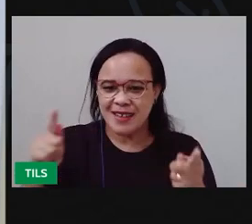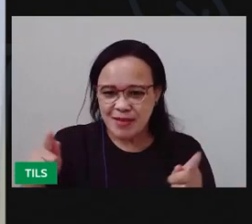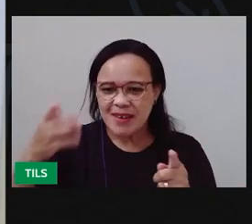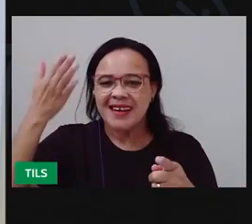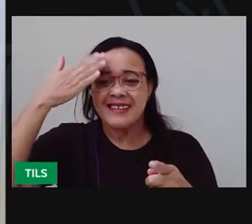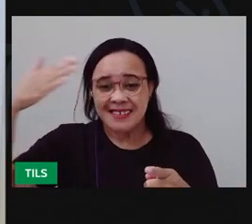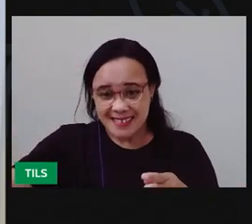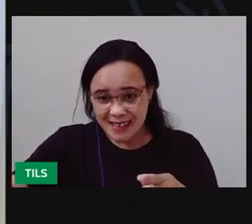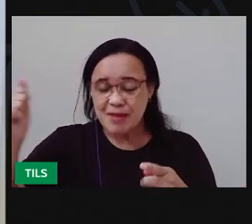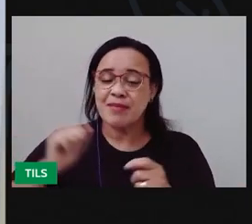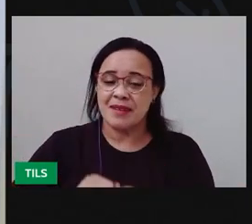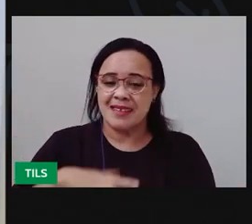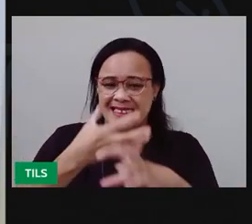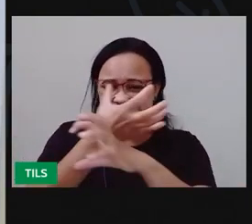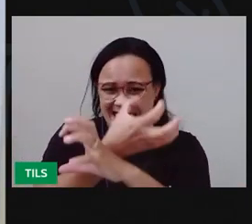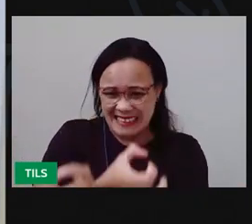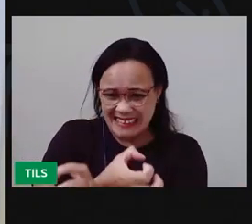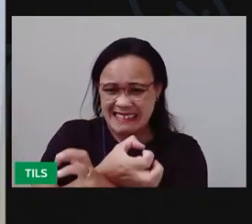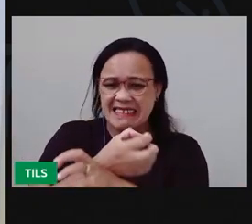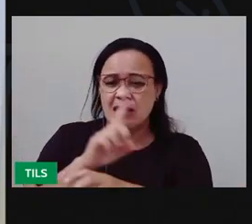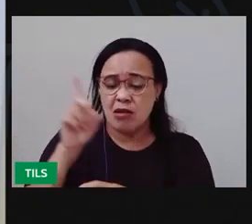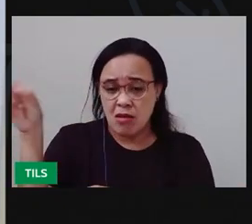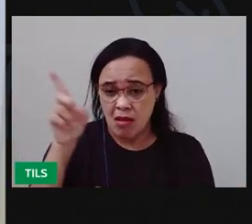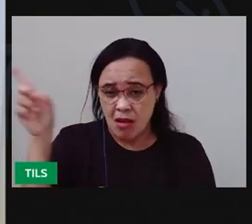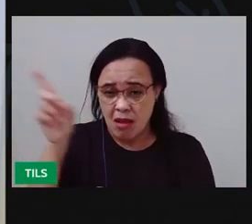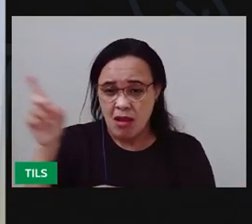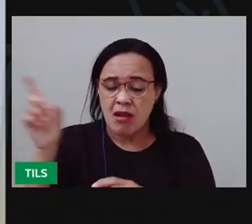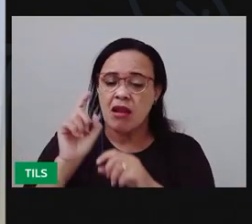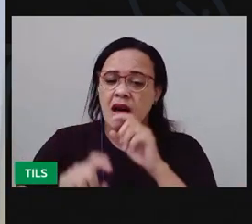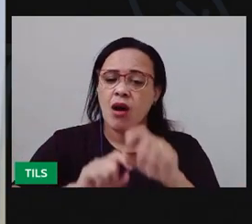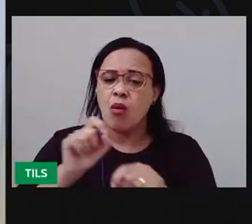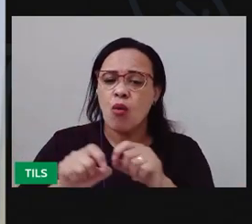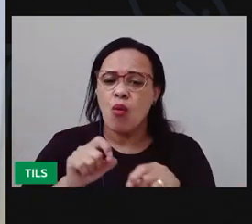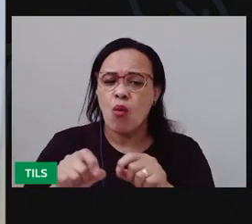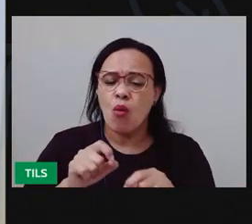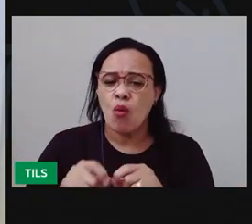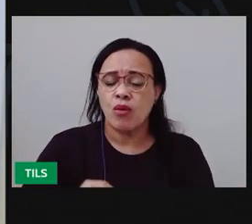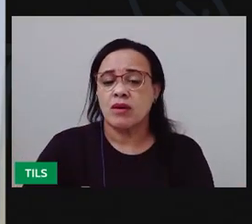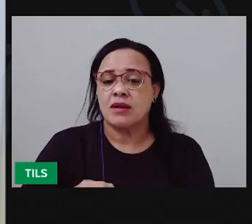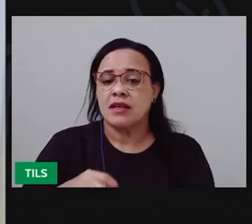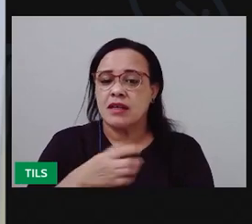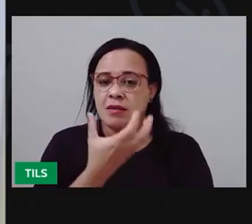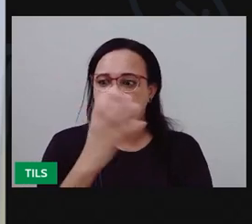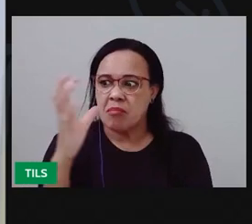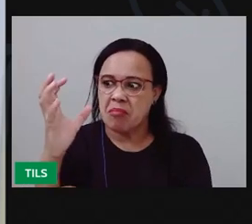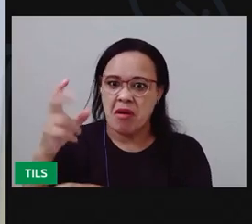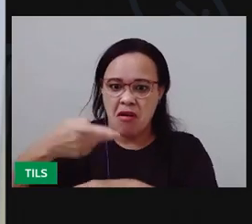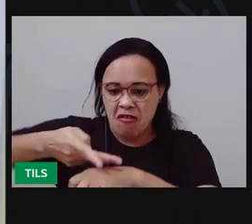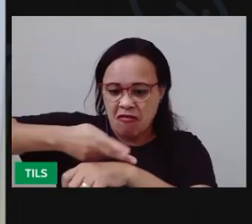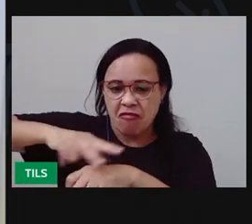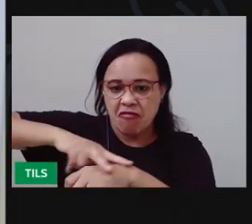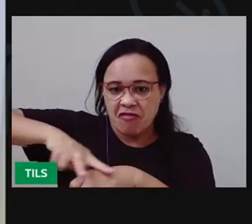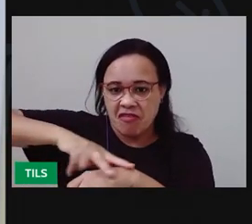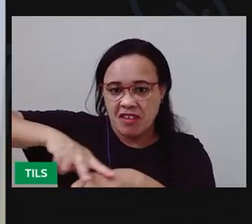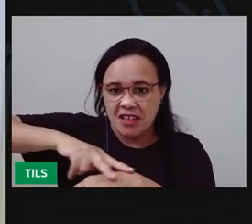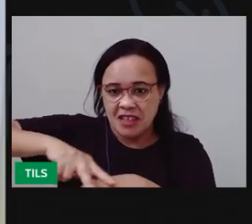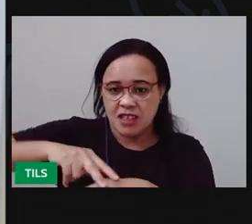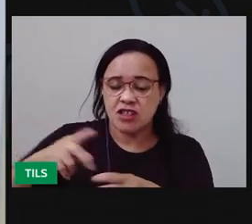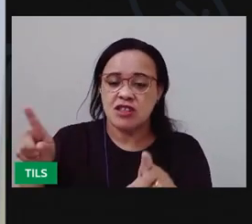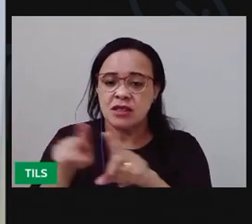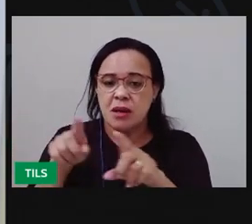Sertão que tem chique-chique, a folha do marmeleiro, a flor do mandacarô, o miolo do faixeiro,